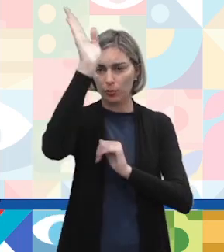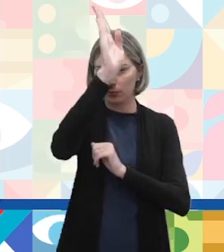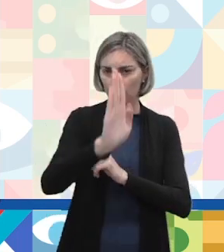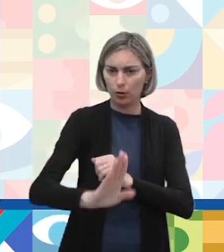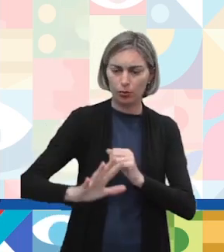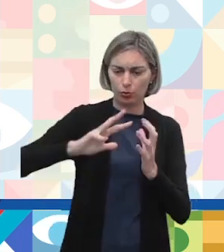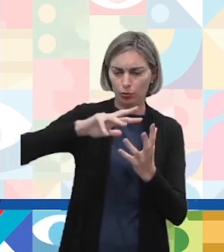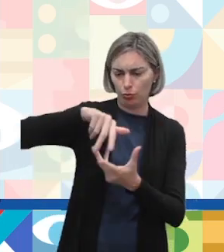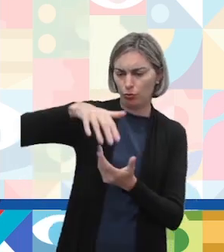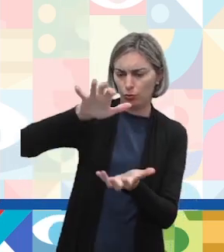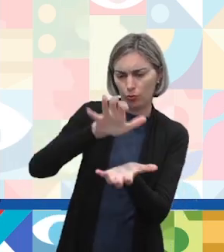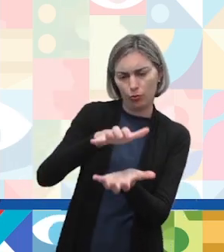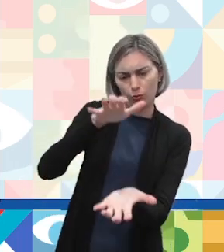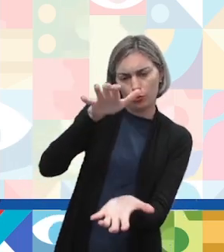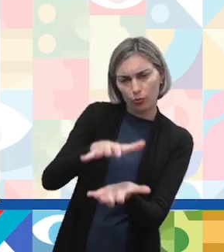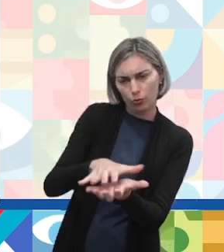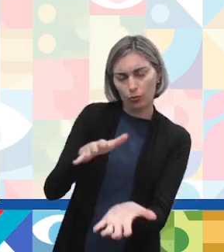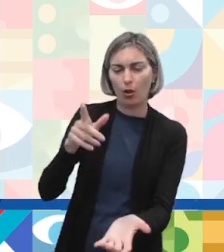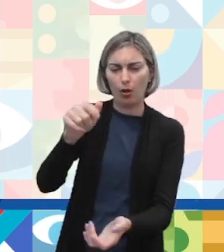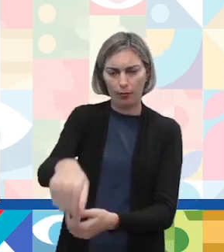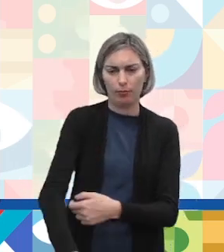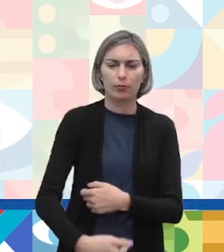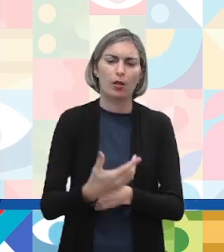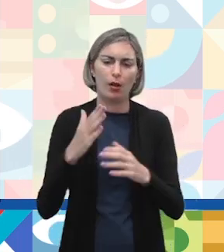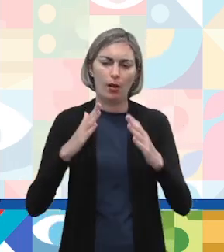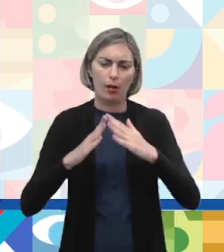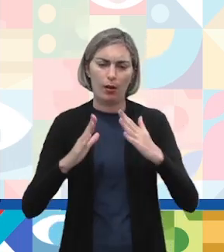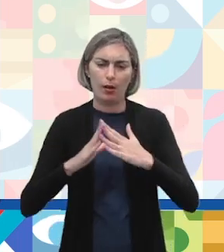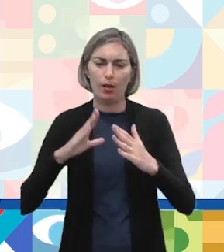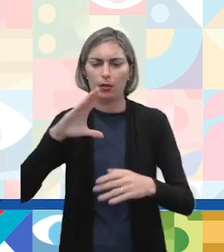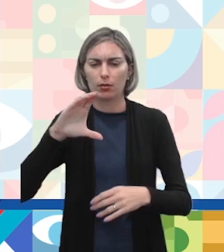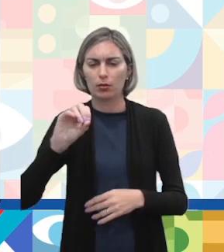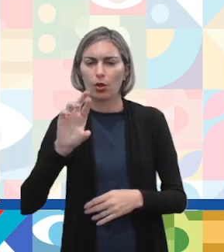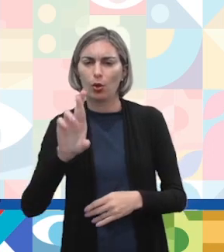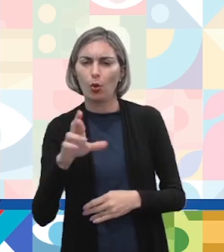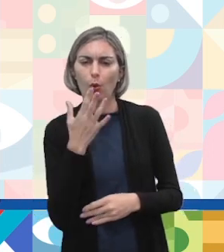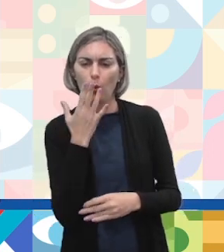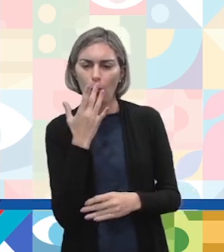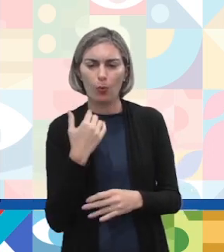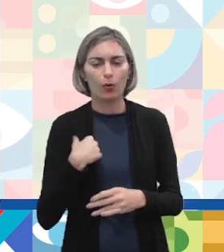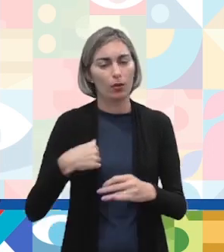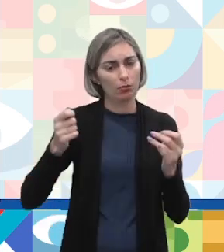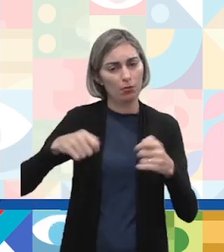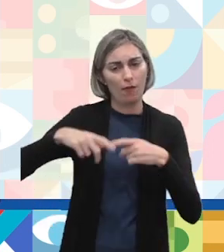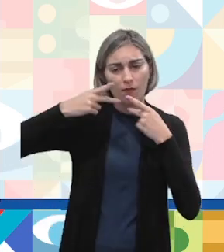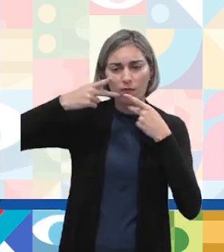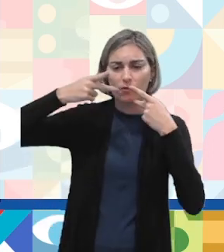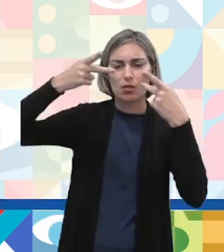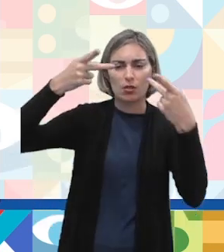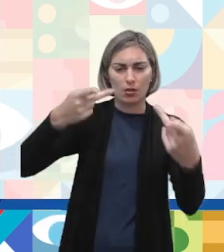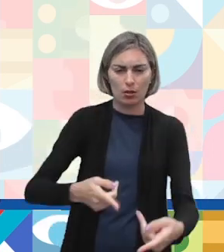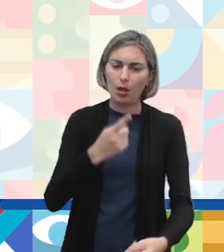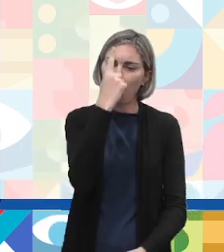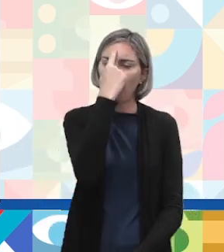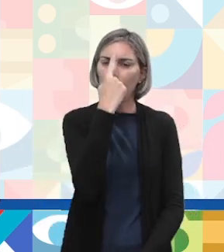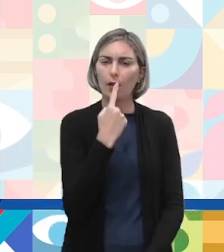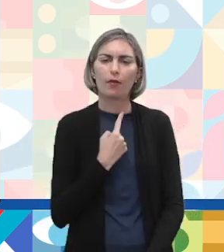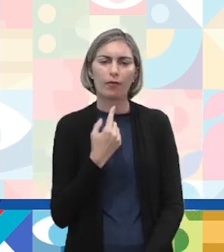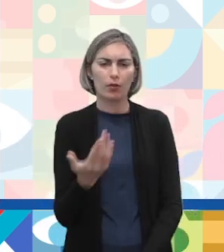no Brasil inteiro, acontece em Pernambuco todo ano, que é a Casa Cor. Então, quem quiser, dá uma visitada aí no perfil da